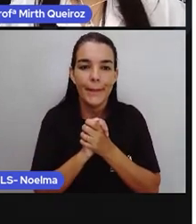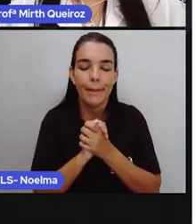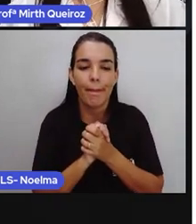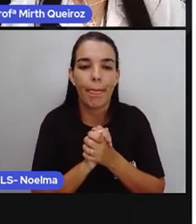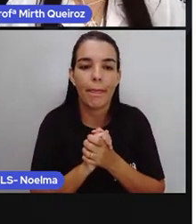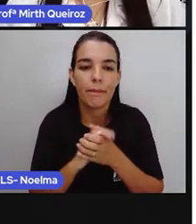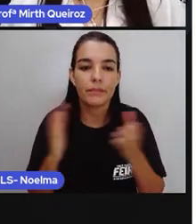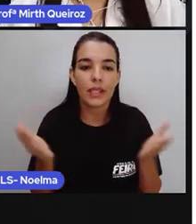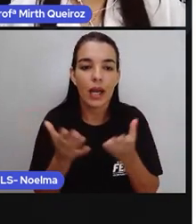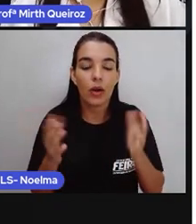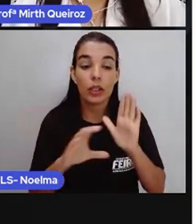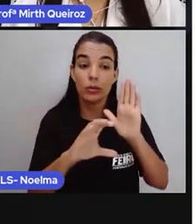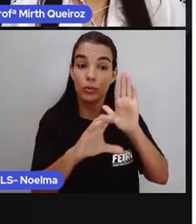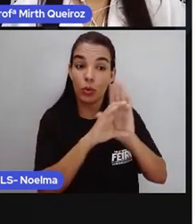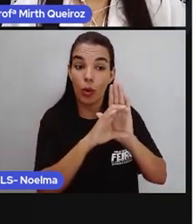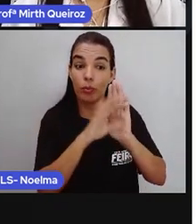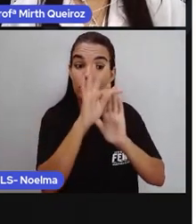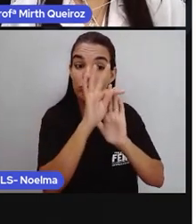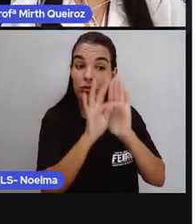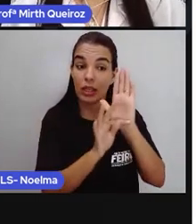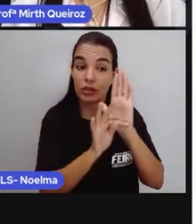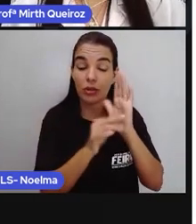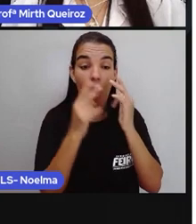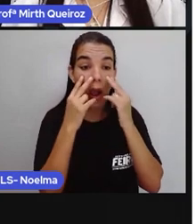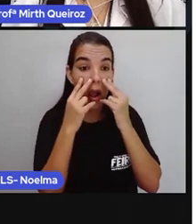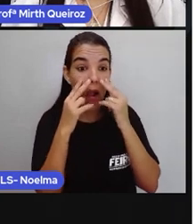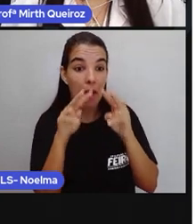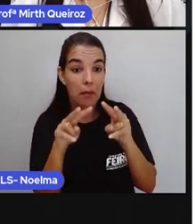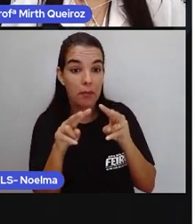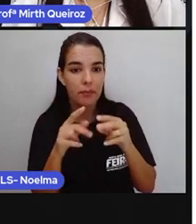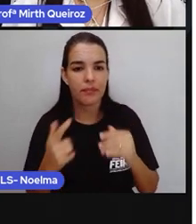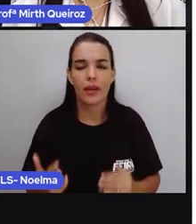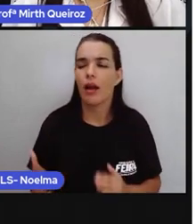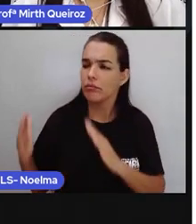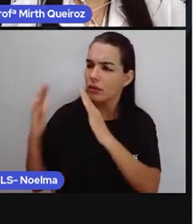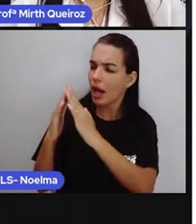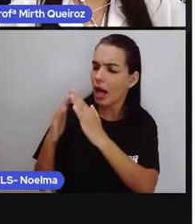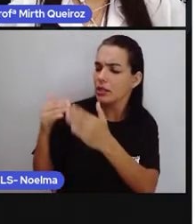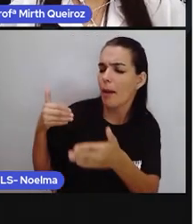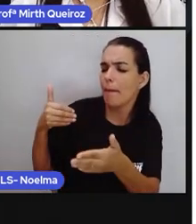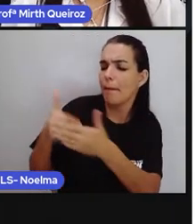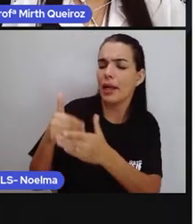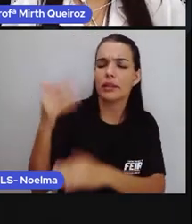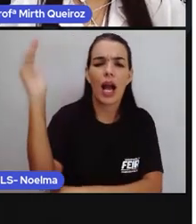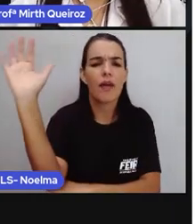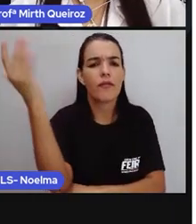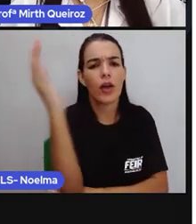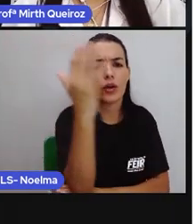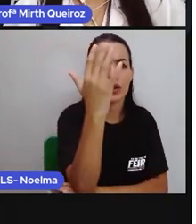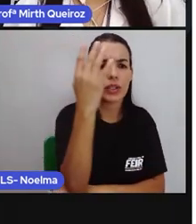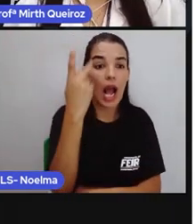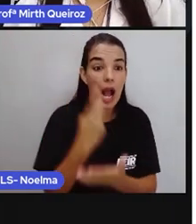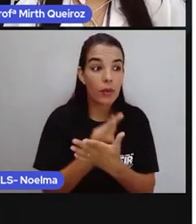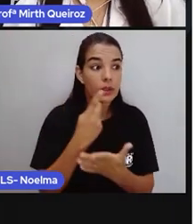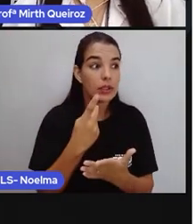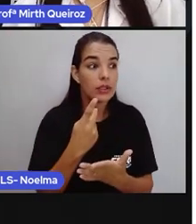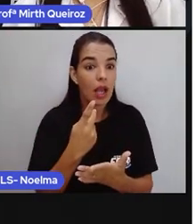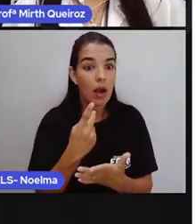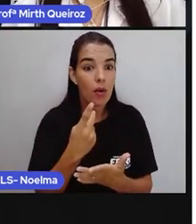um lead. E o corpo do texto. Uma casa, próxima à floresta, aconteceu uma cena apavorante.